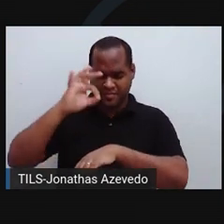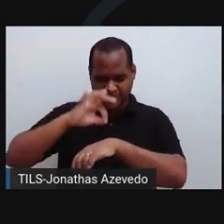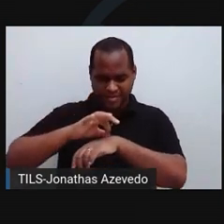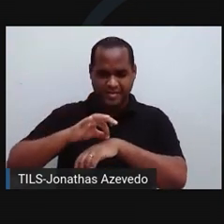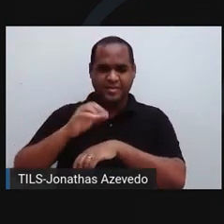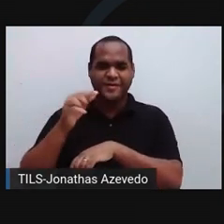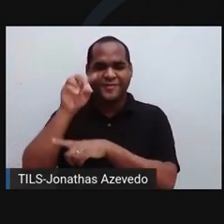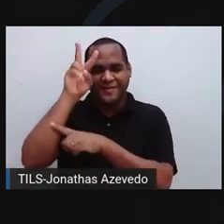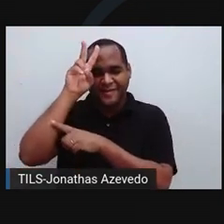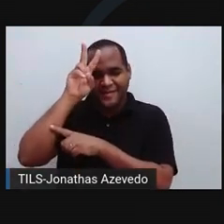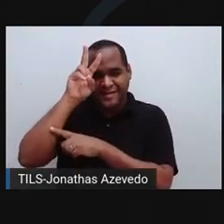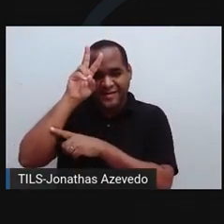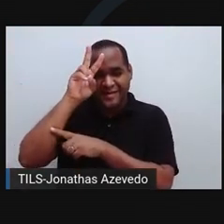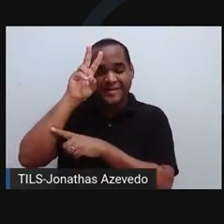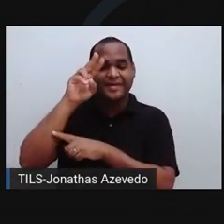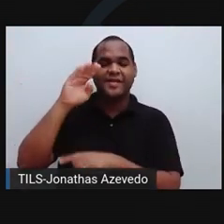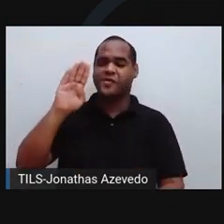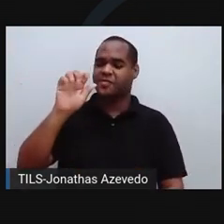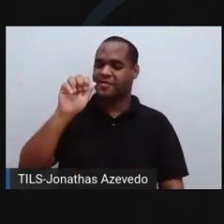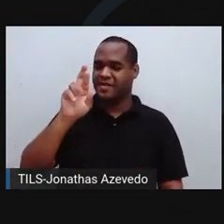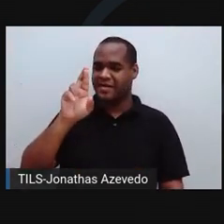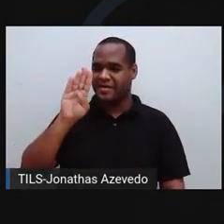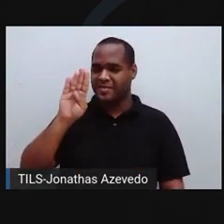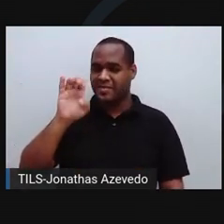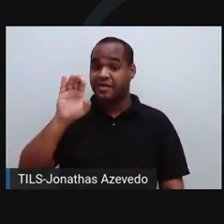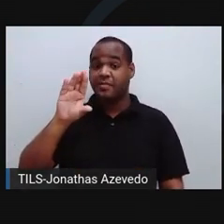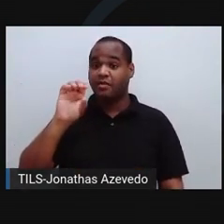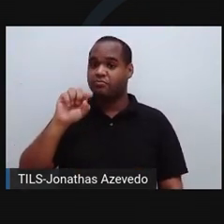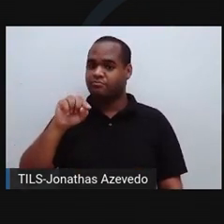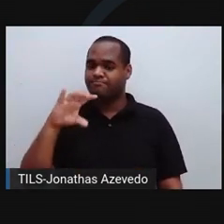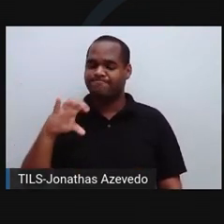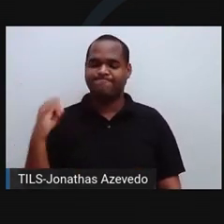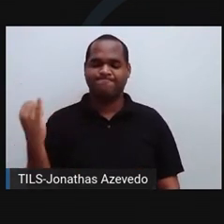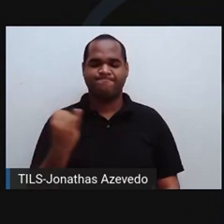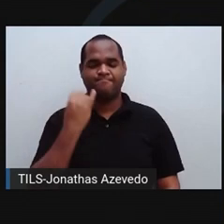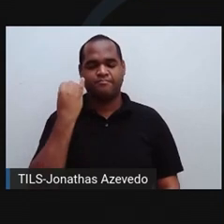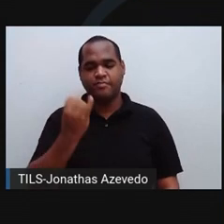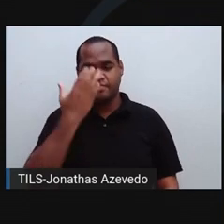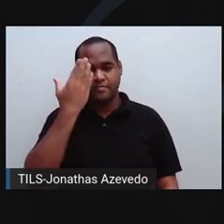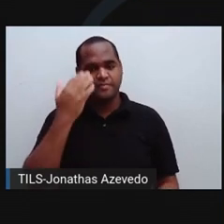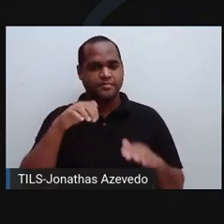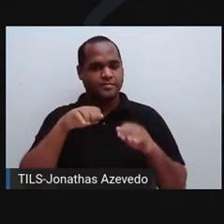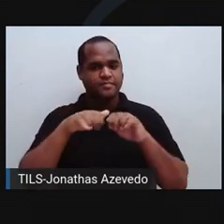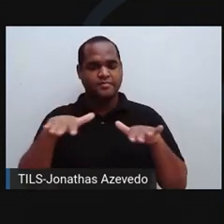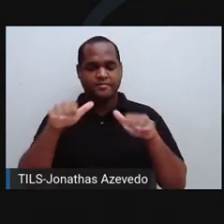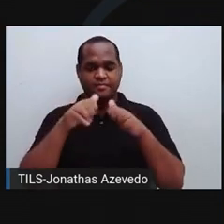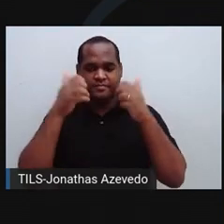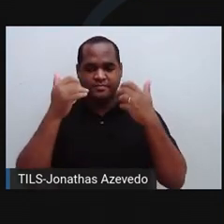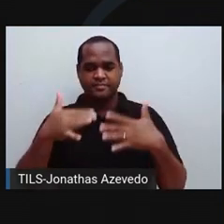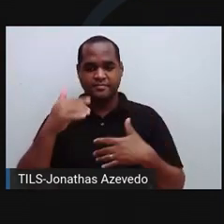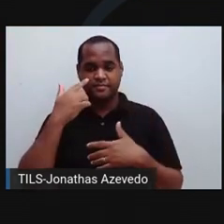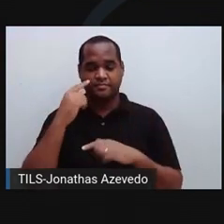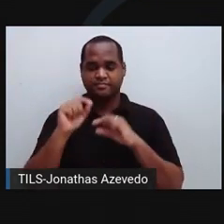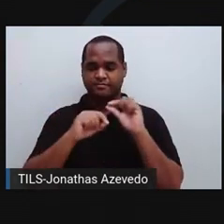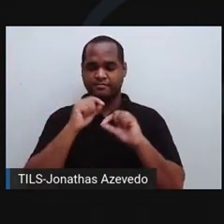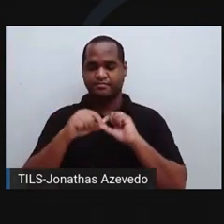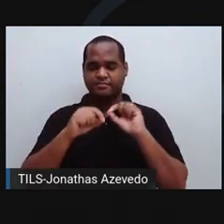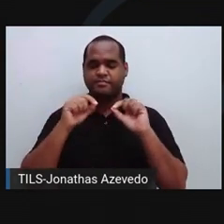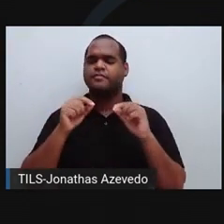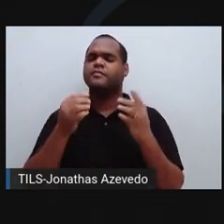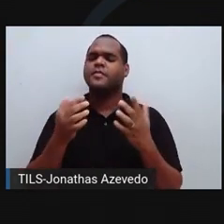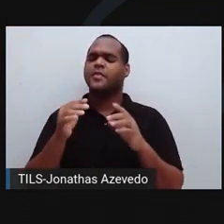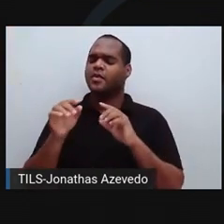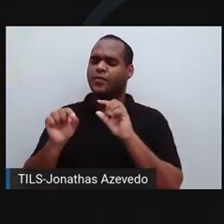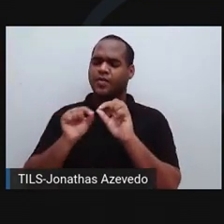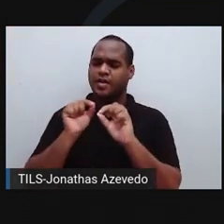inseto barbeiro. Então, é bem importante a gente saber aí que é transmitida por esse inseto. Então, quais seriam as